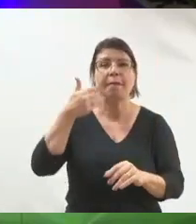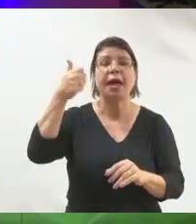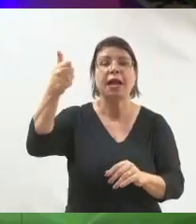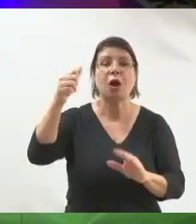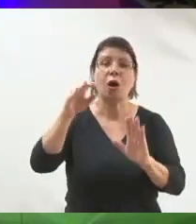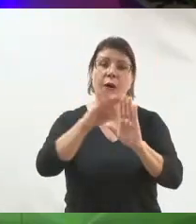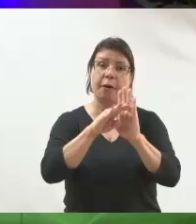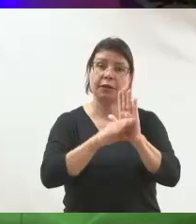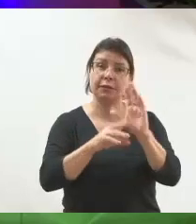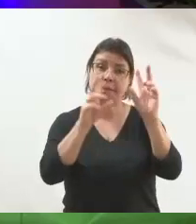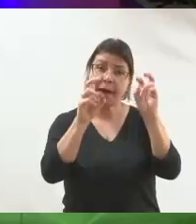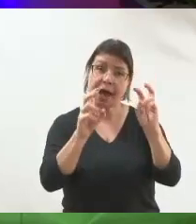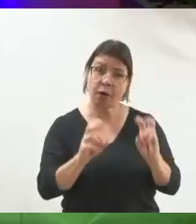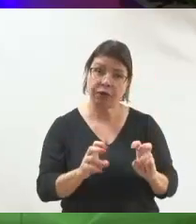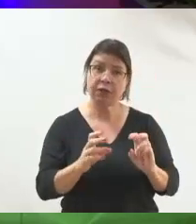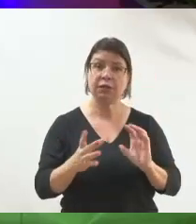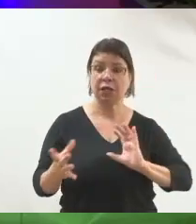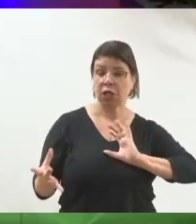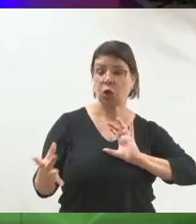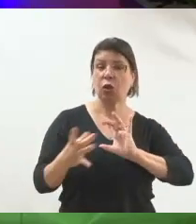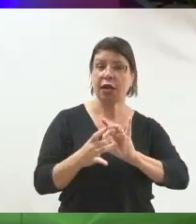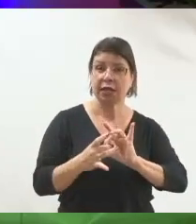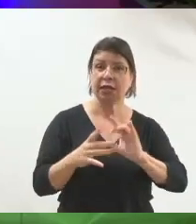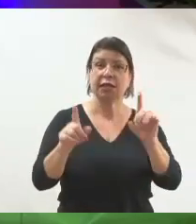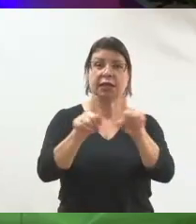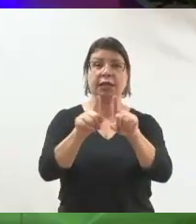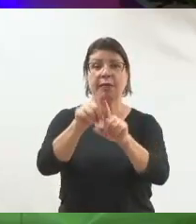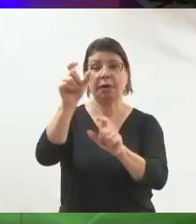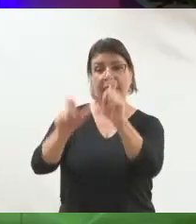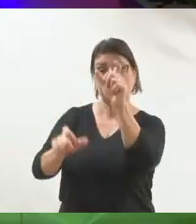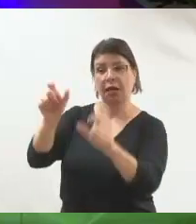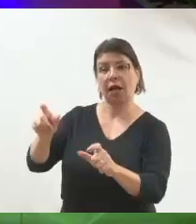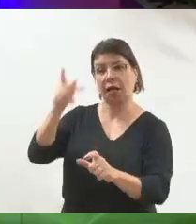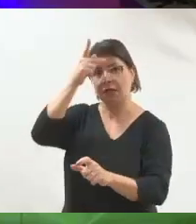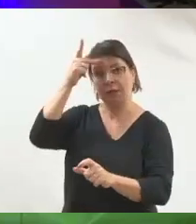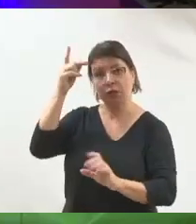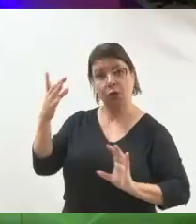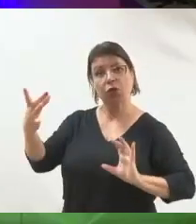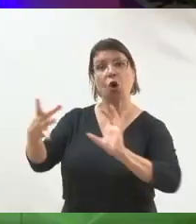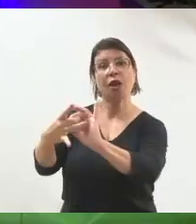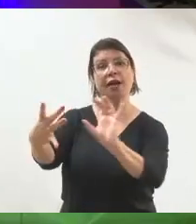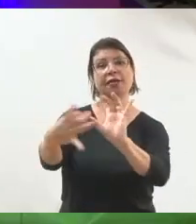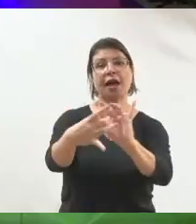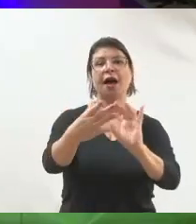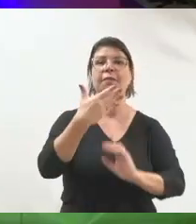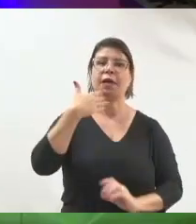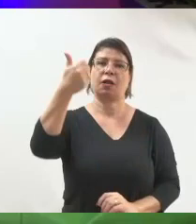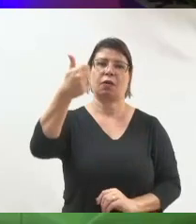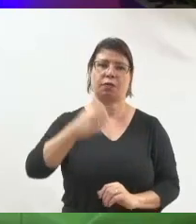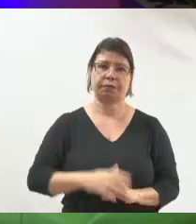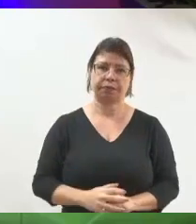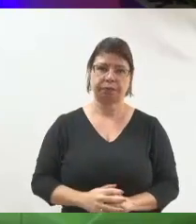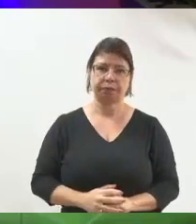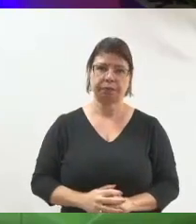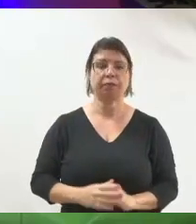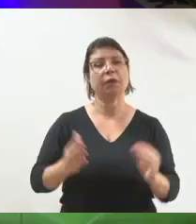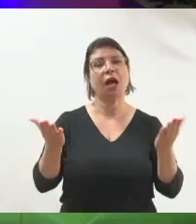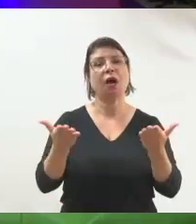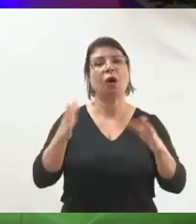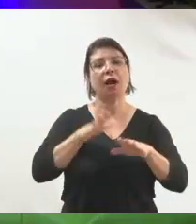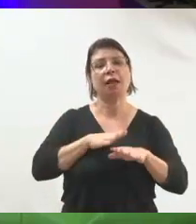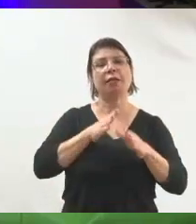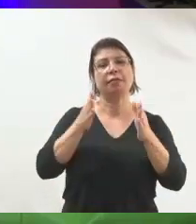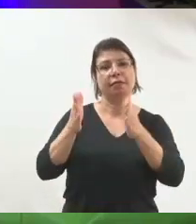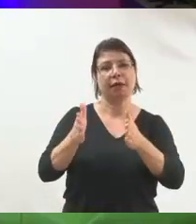e as pessoas, melhor para vocês. Então, vamos lá. Para quais etapas a gente tem que passar? Eu